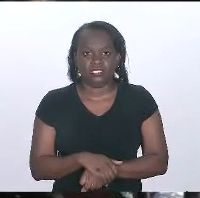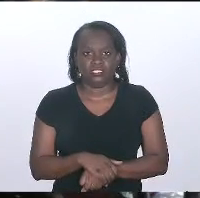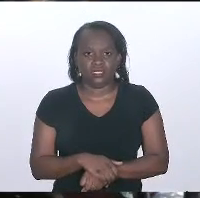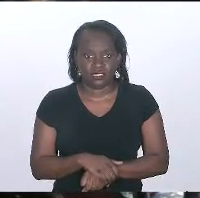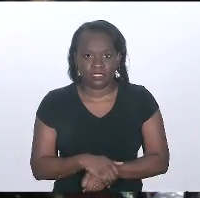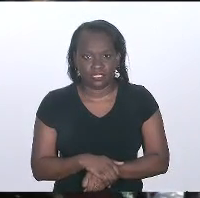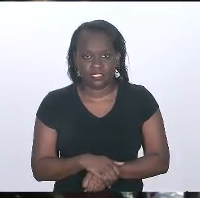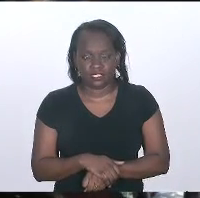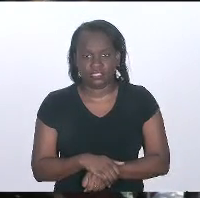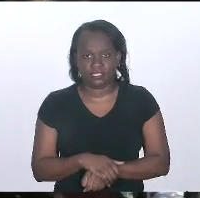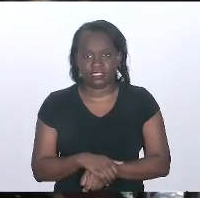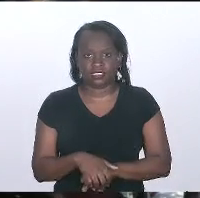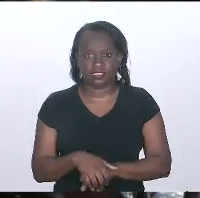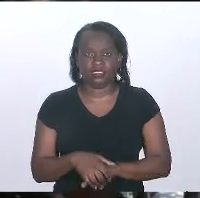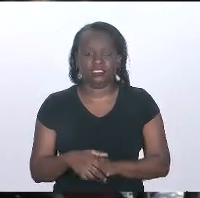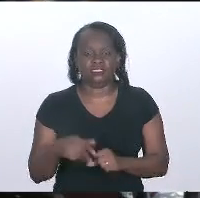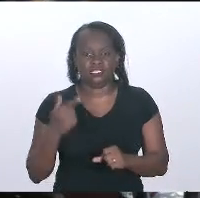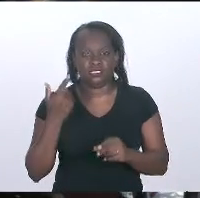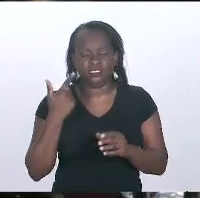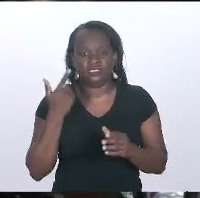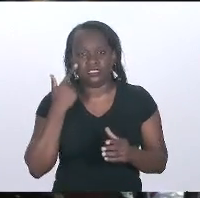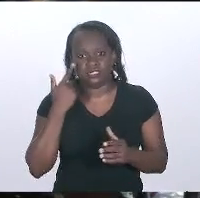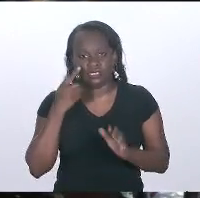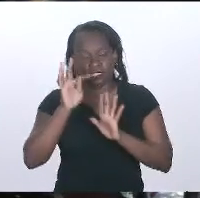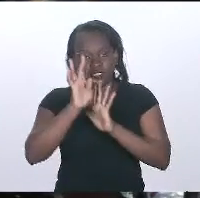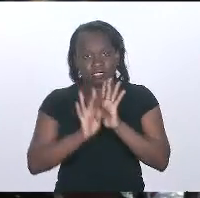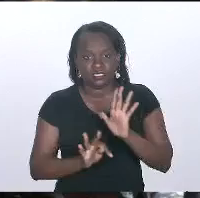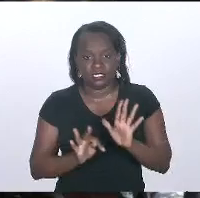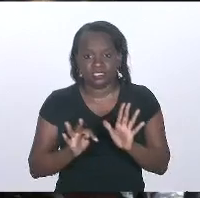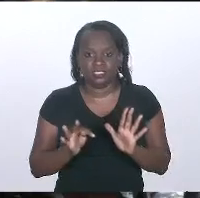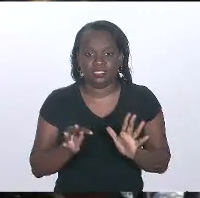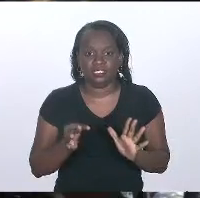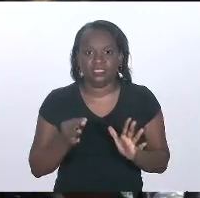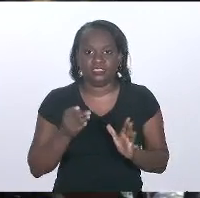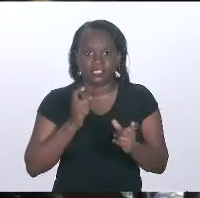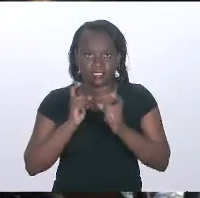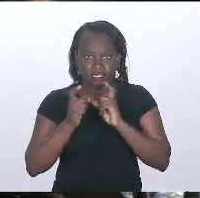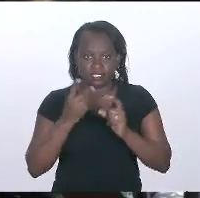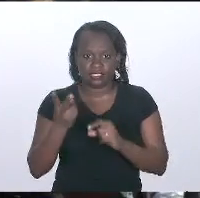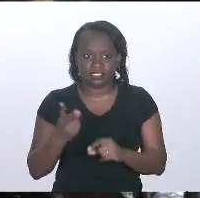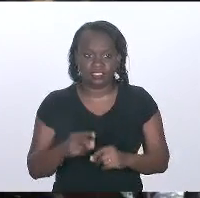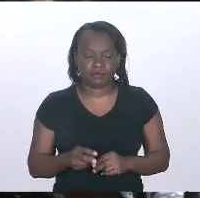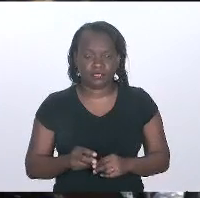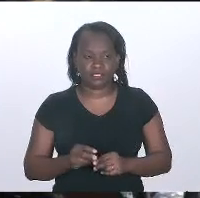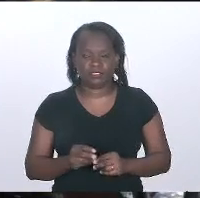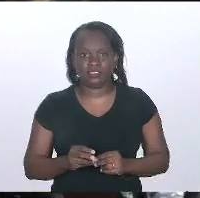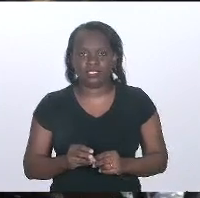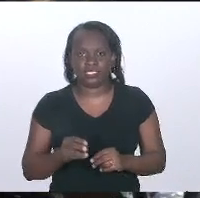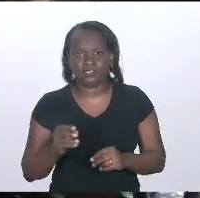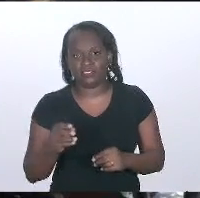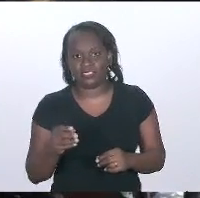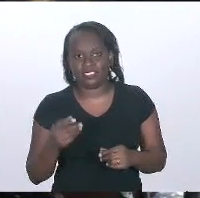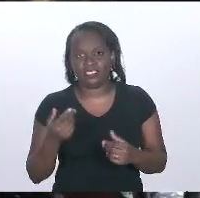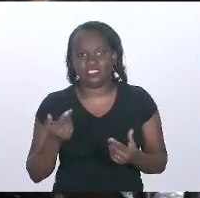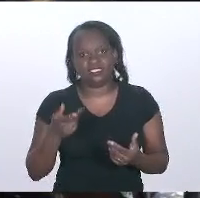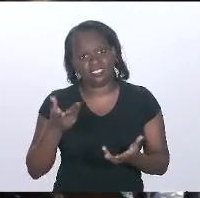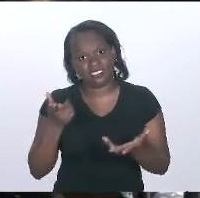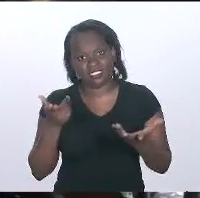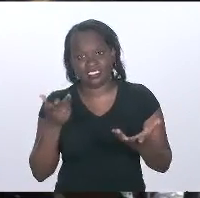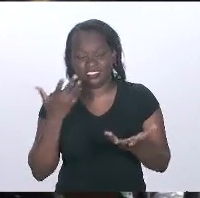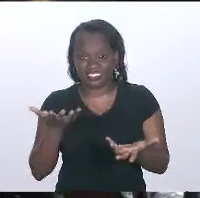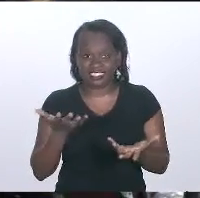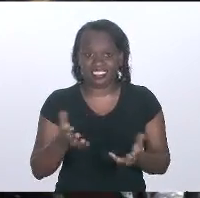apresentar emendas e aí fica um texto discutido com os dois. Também se a vossa excelência quer